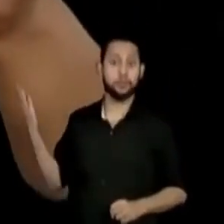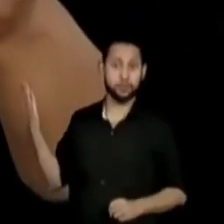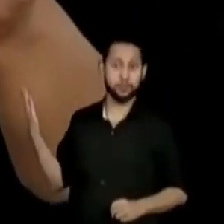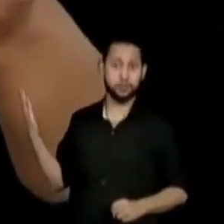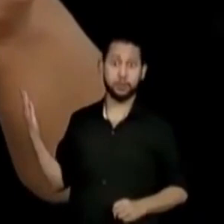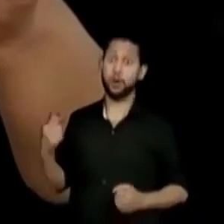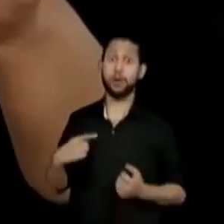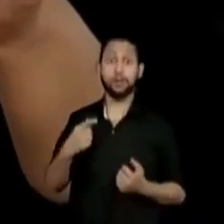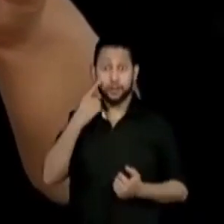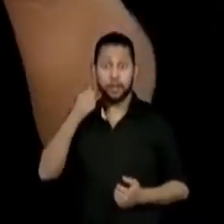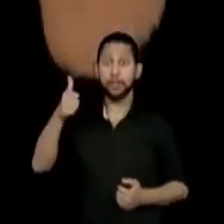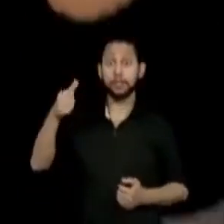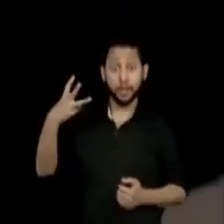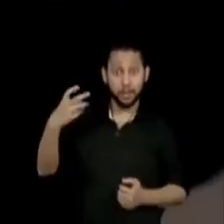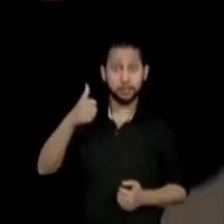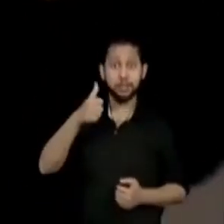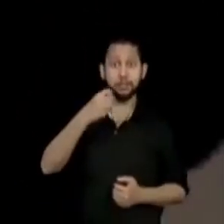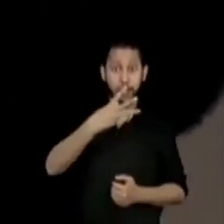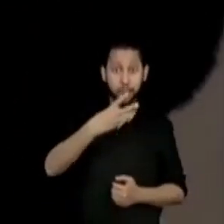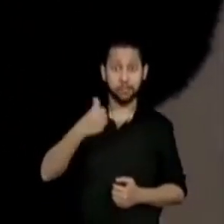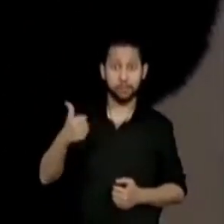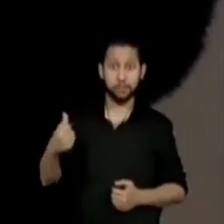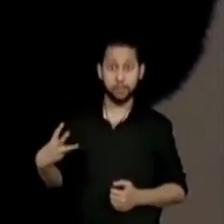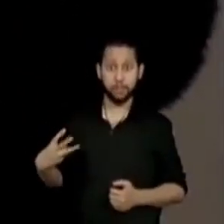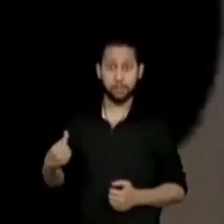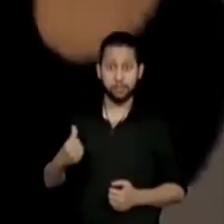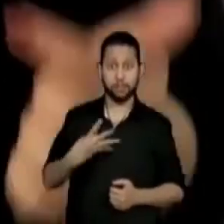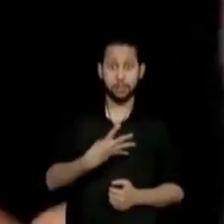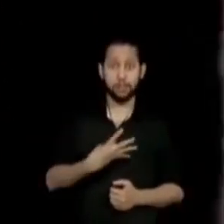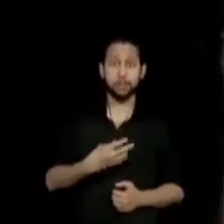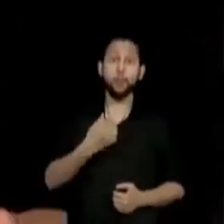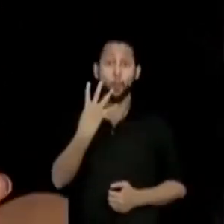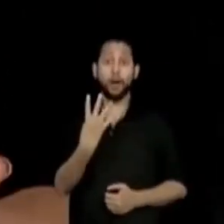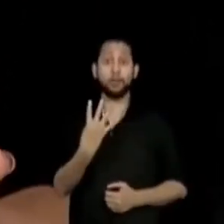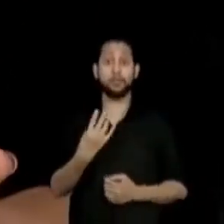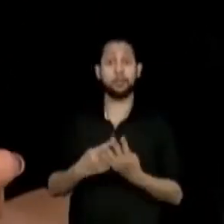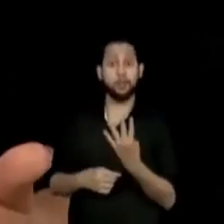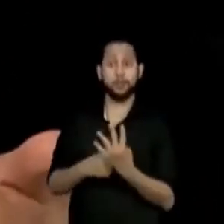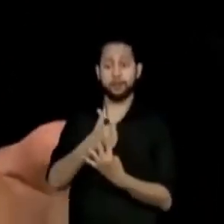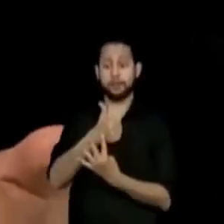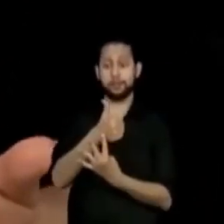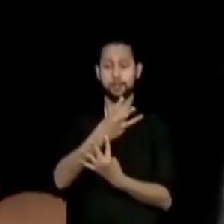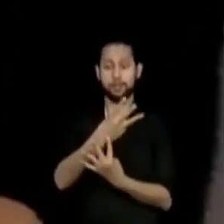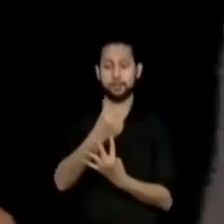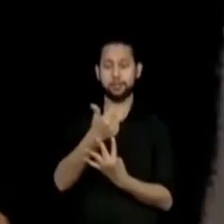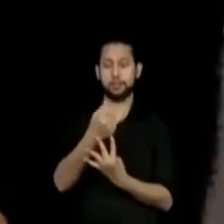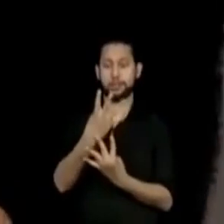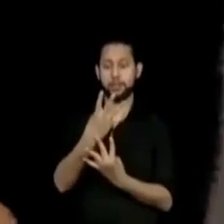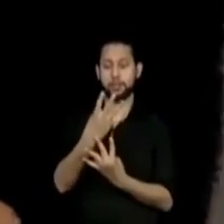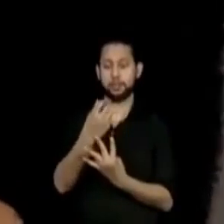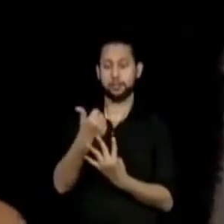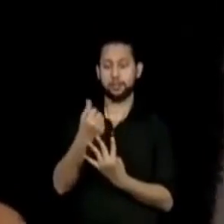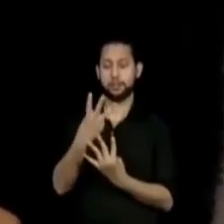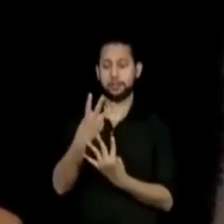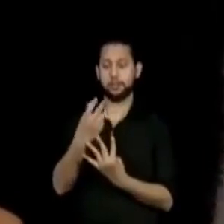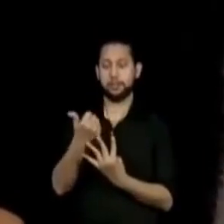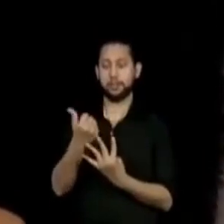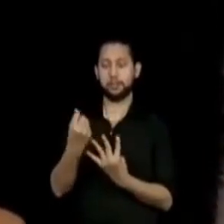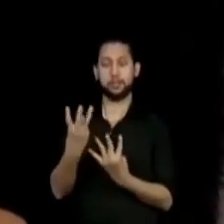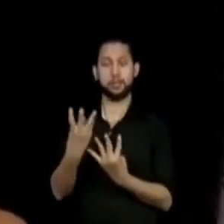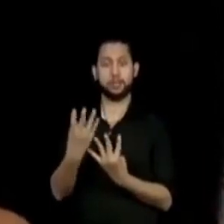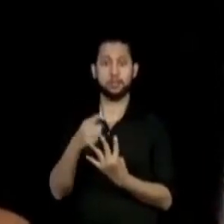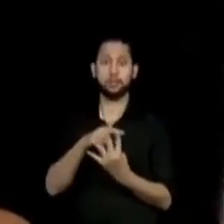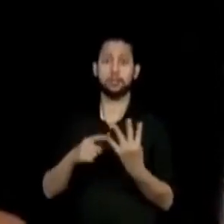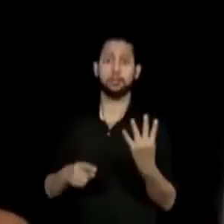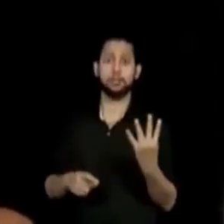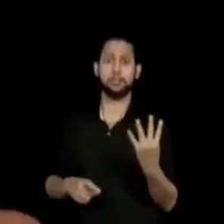eu tenho quatro partes até agora. Uma, duas, três e quatro. Mas não é vezes